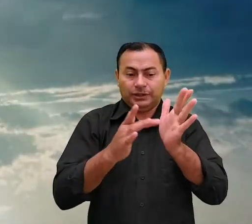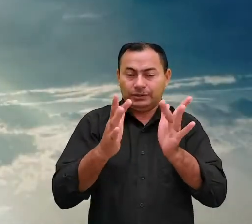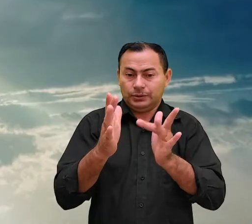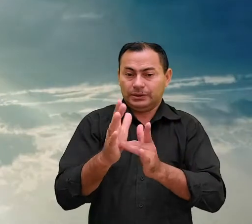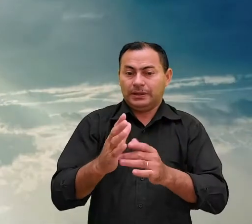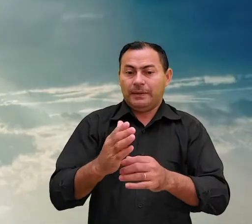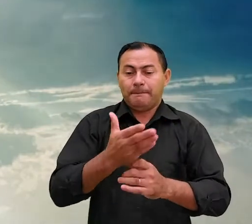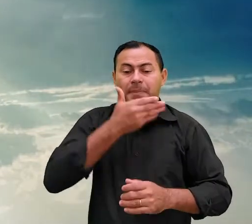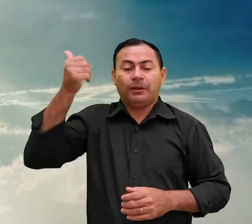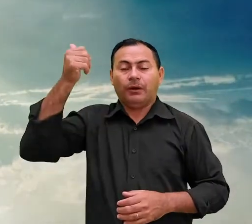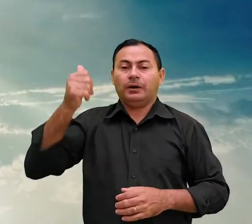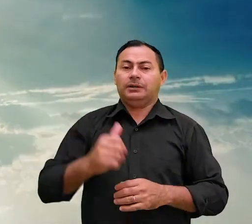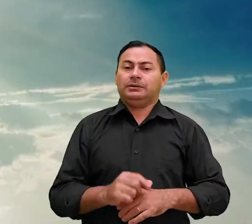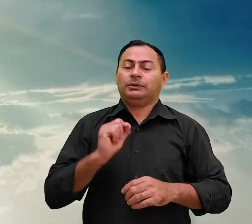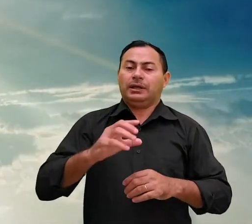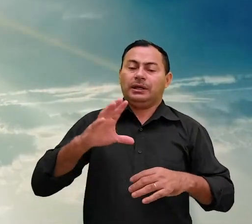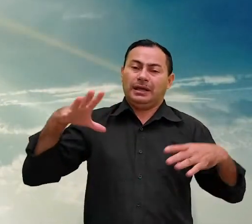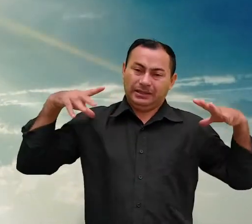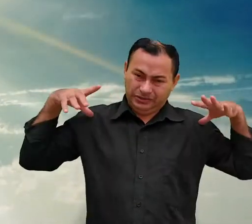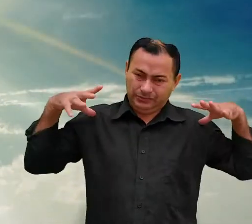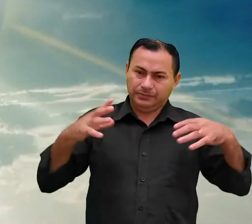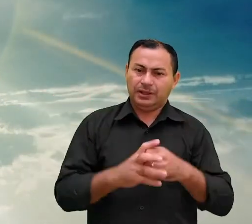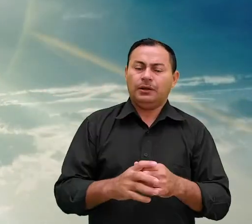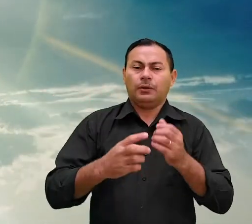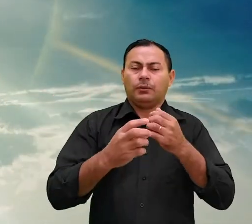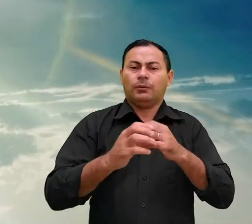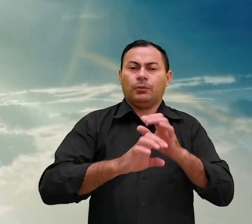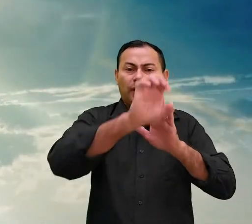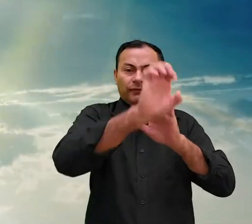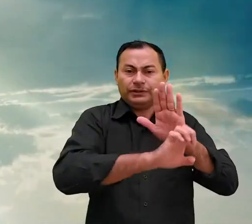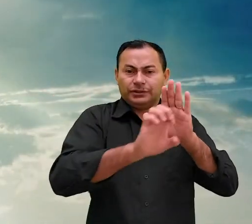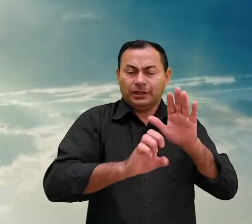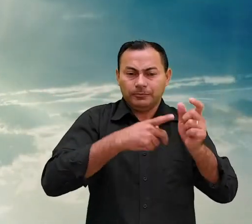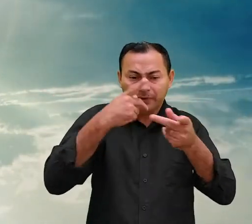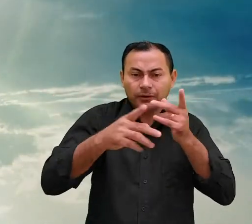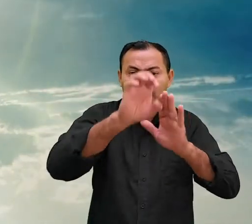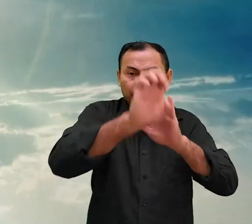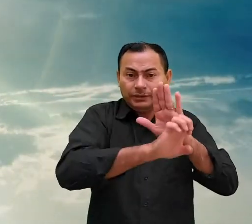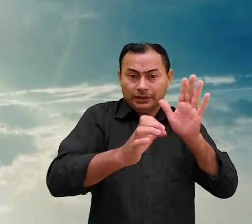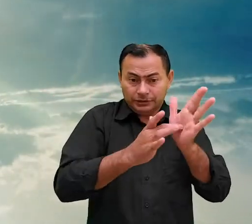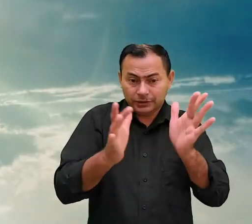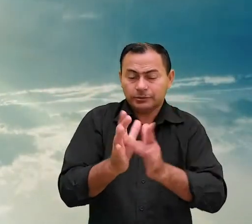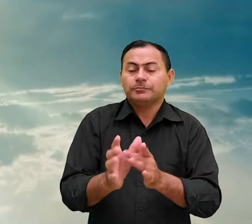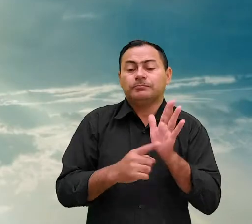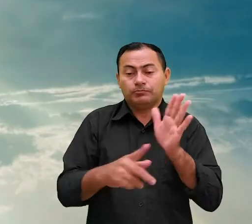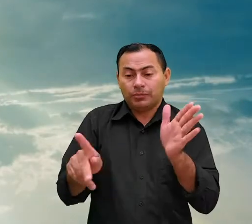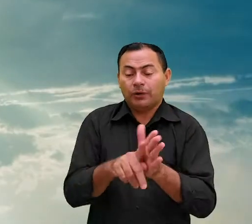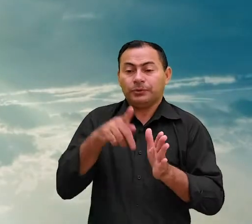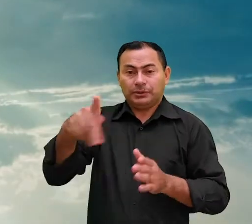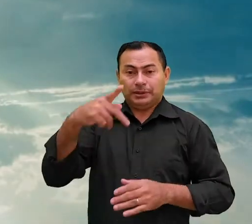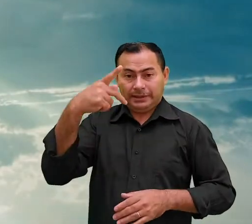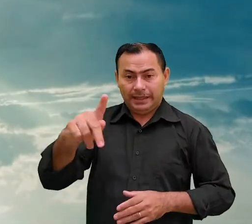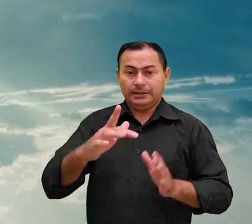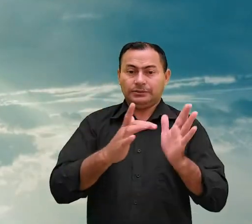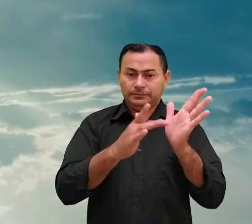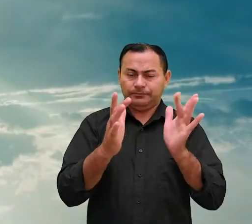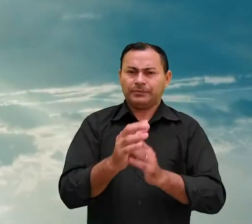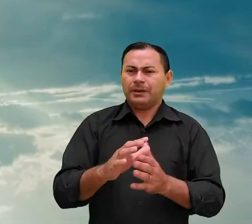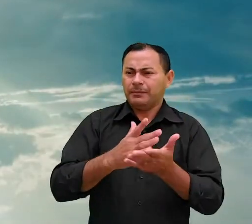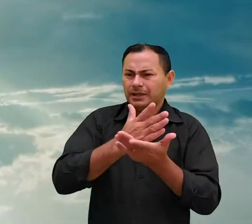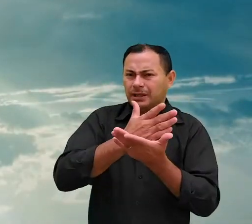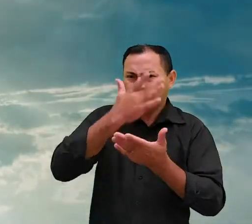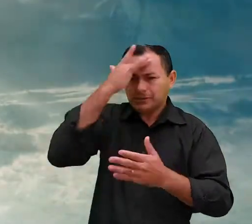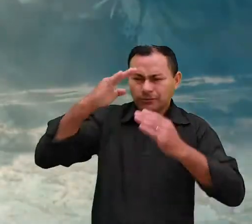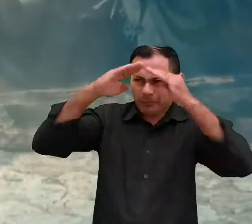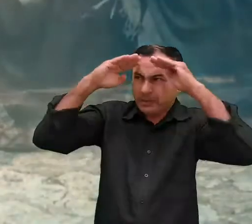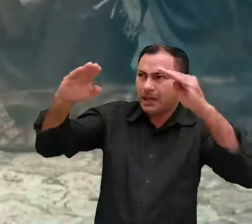A lei de Moisés veio através de anjos mas o evangelho de Jesus Cristo veio através dele mesmo Se alguém